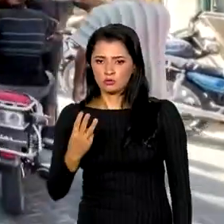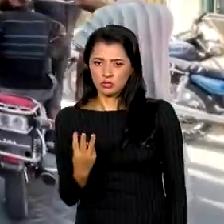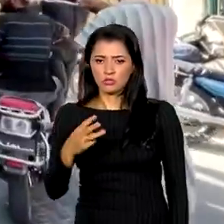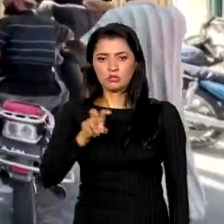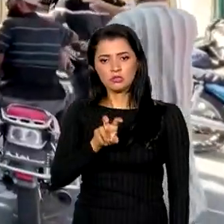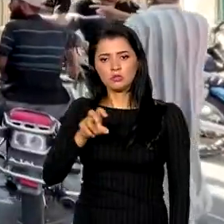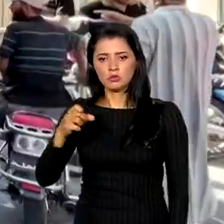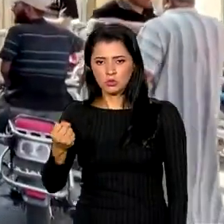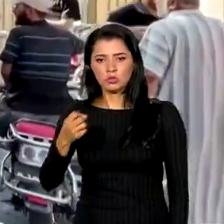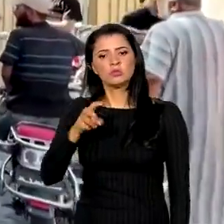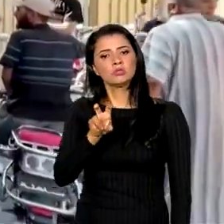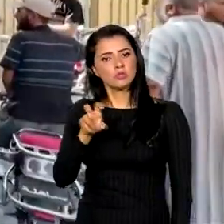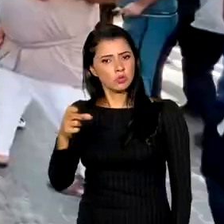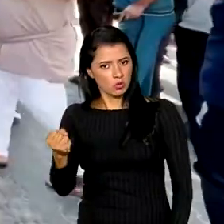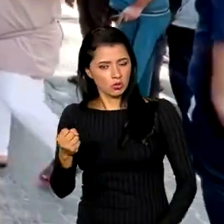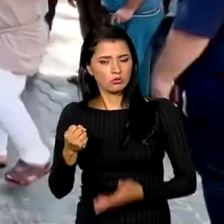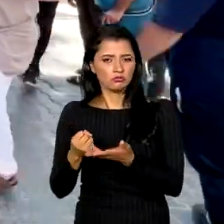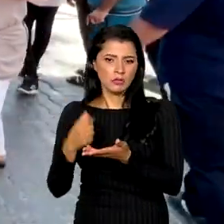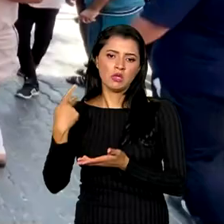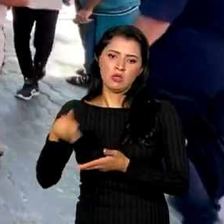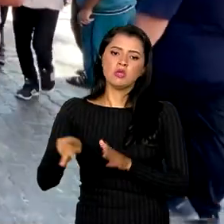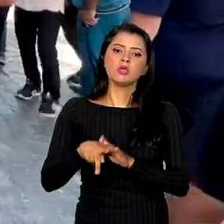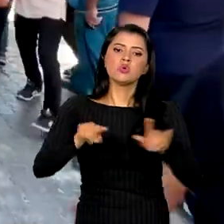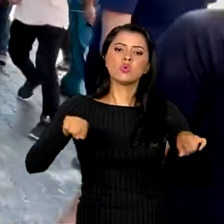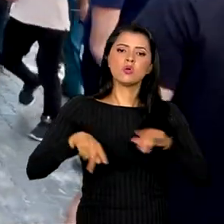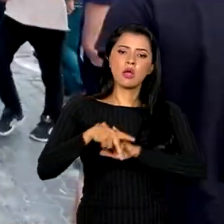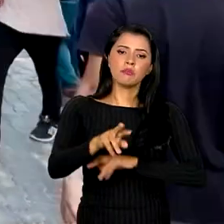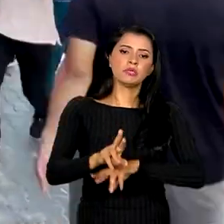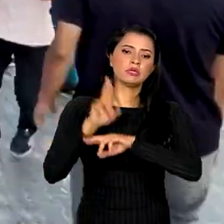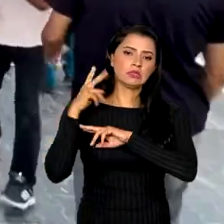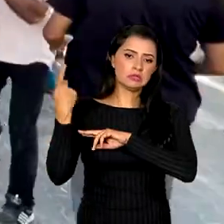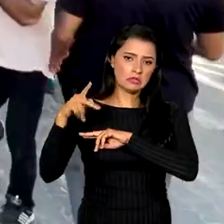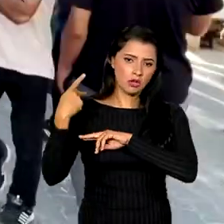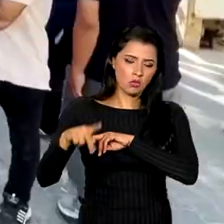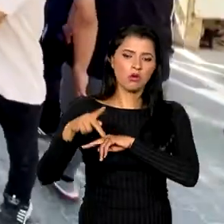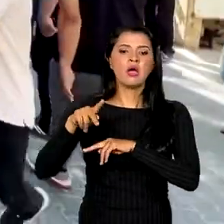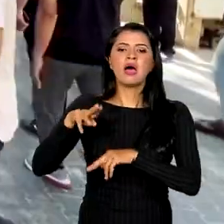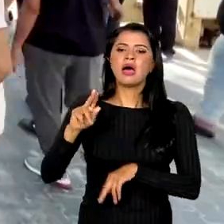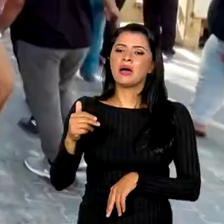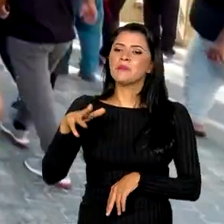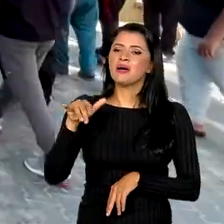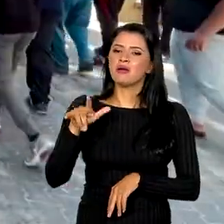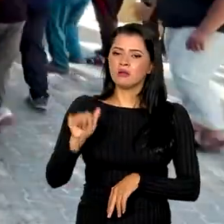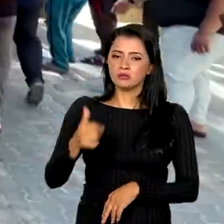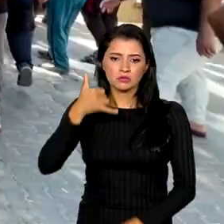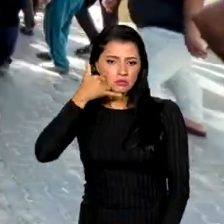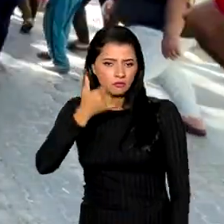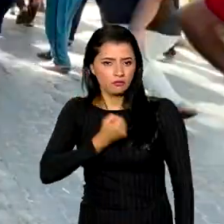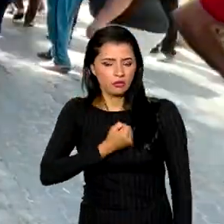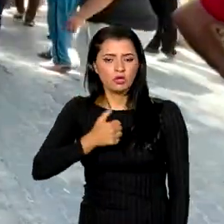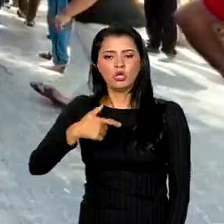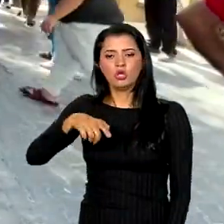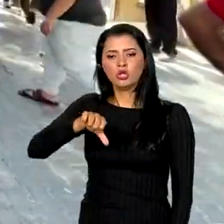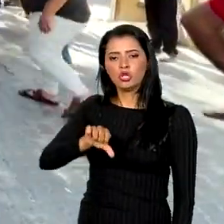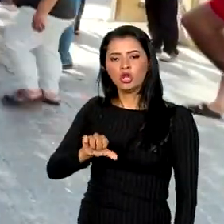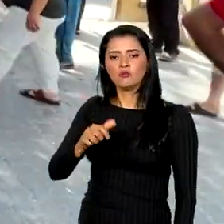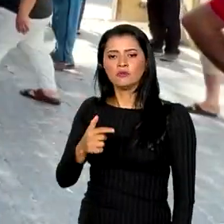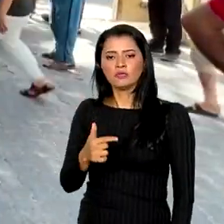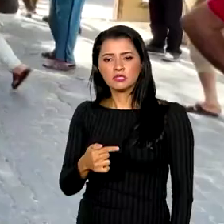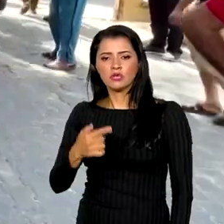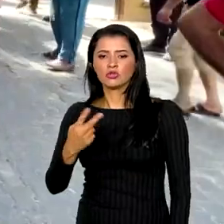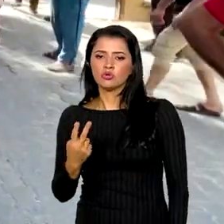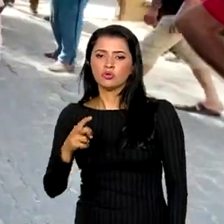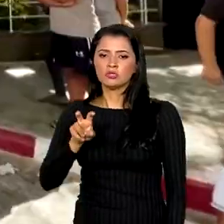-5858 e do escritório de representação em Ramala, pelo telefone 972-59